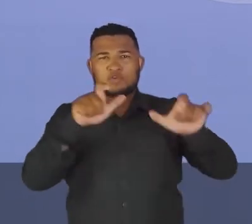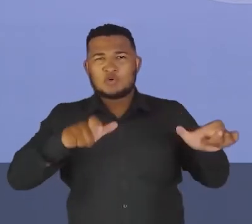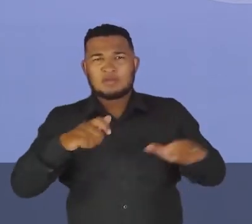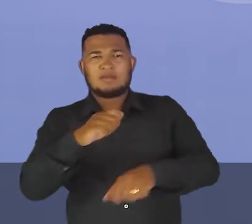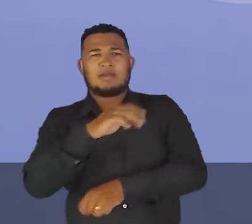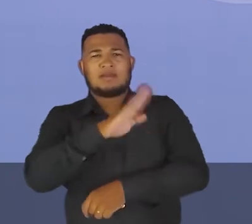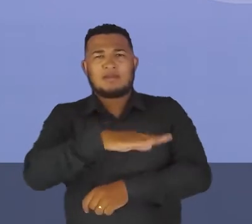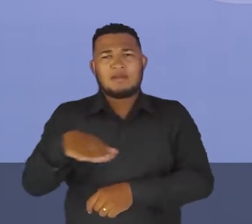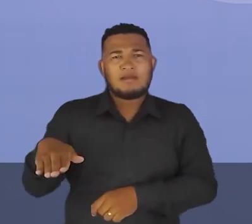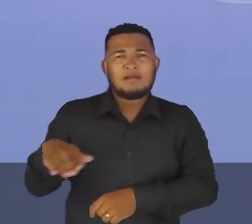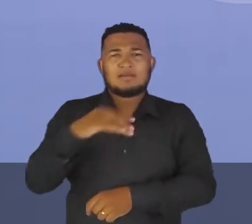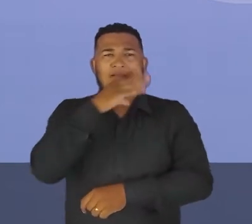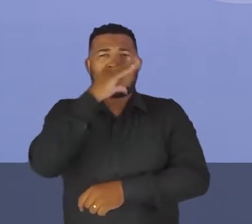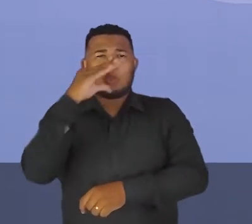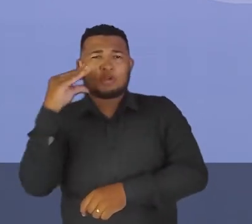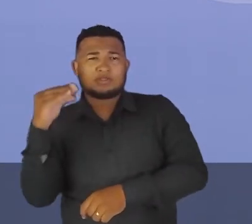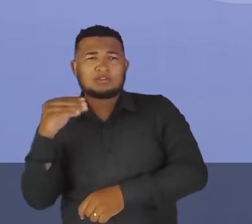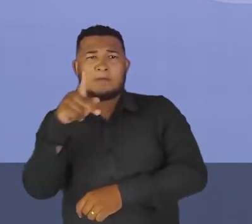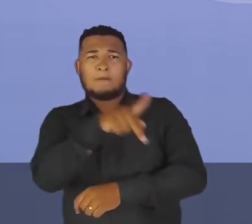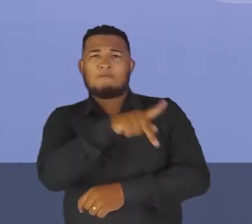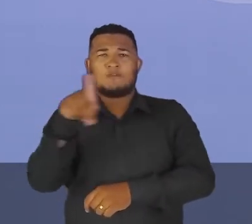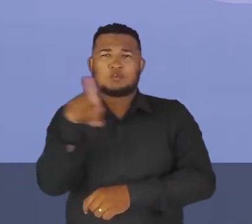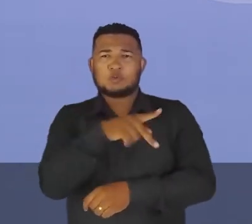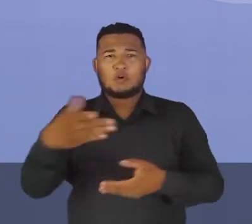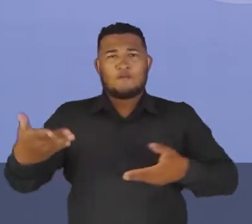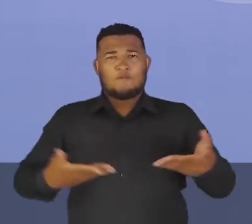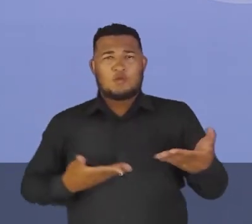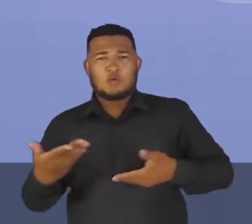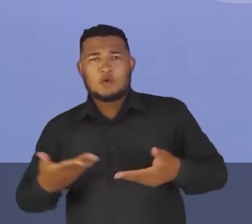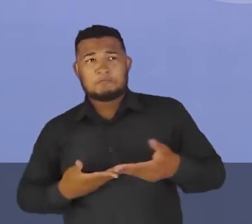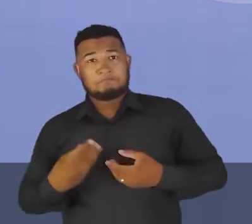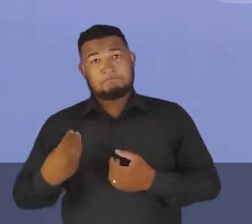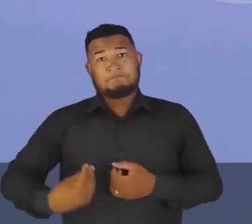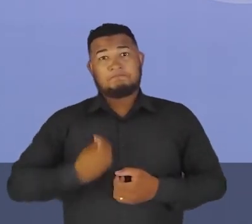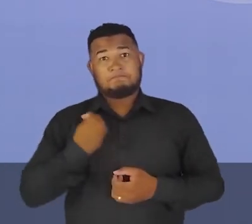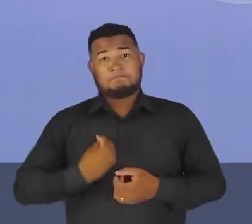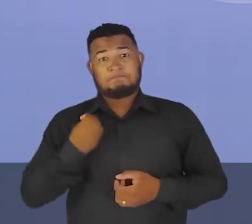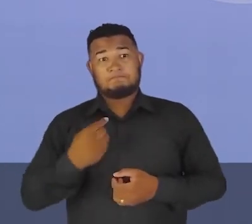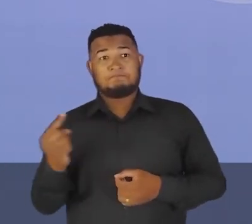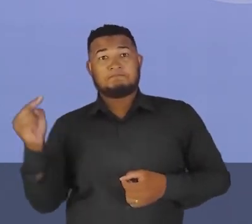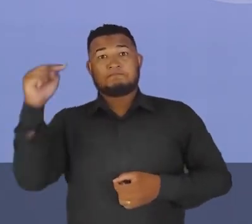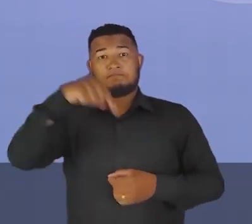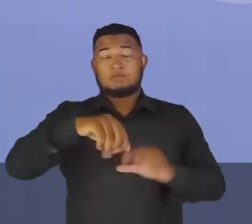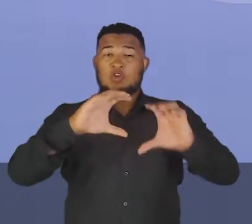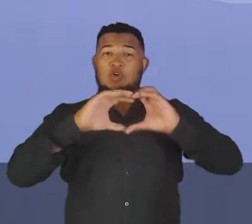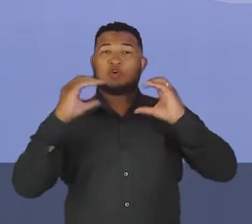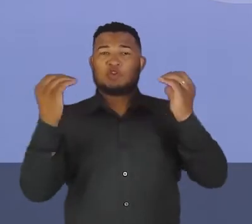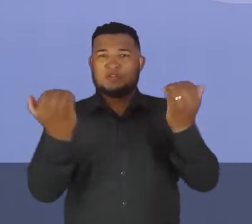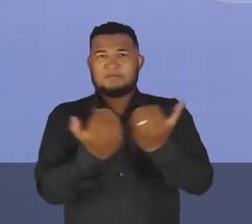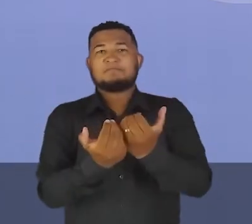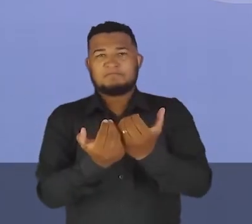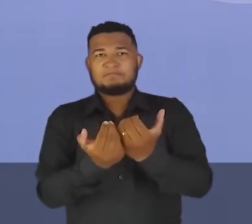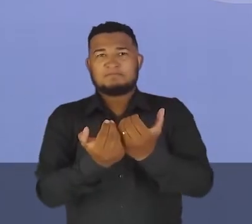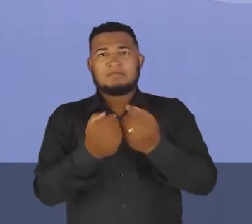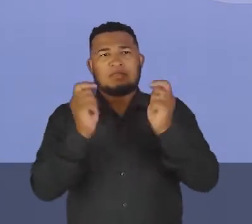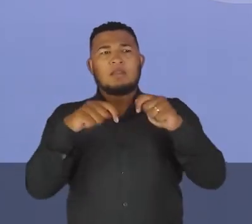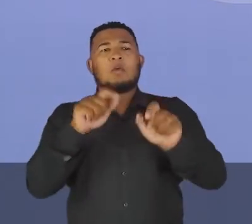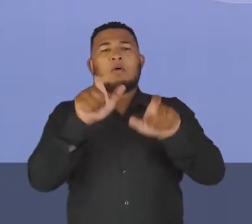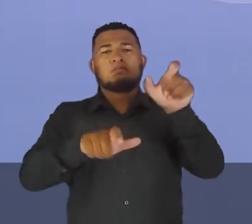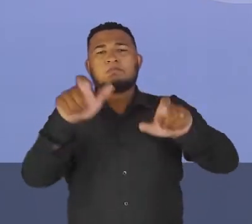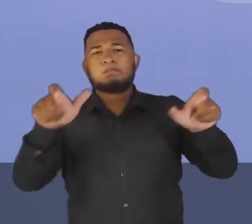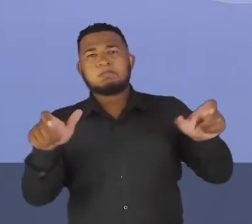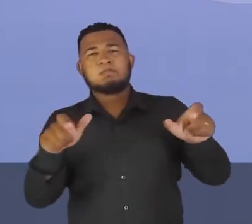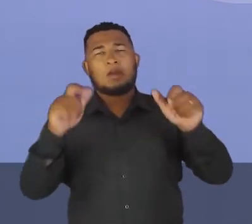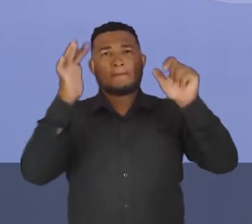adolescentes, professores, funcionários, que estavam inseridas, então, na comunidade, né? Pessoas inseridas na comunidade que estavam